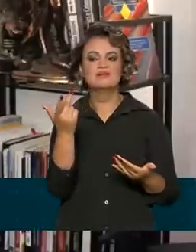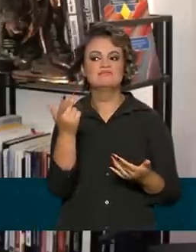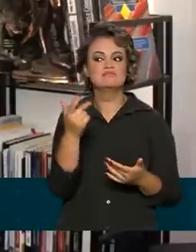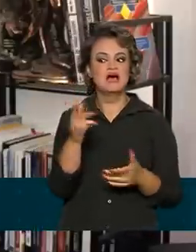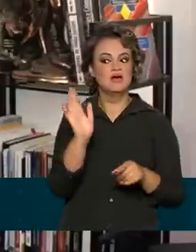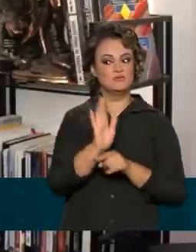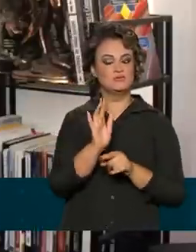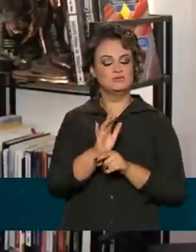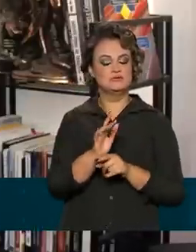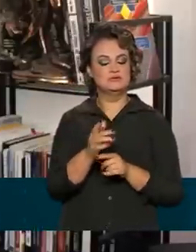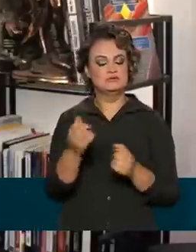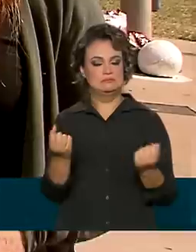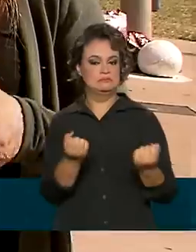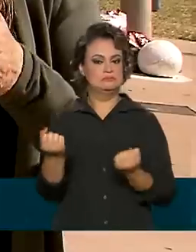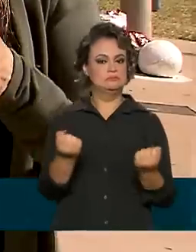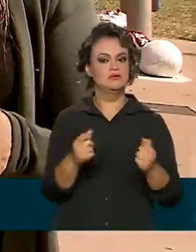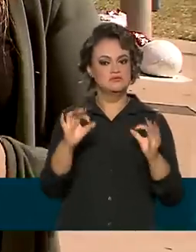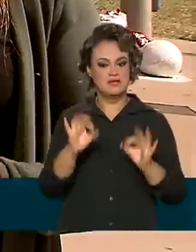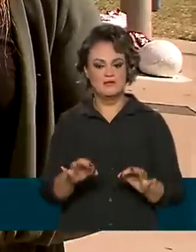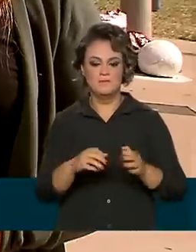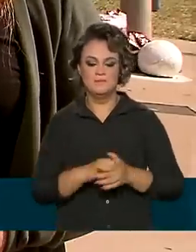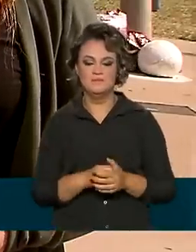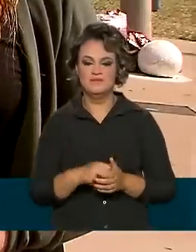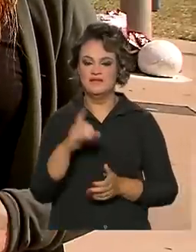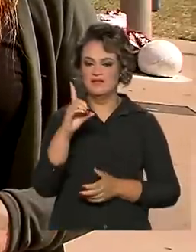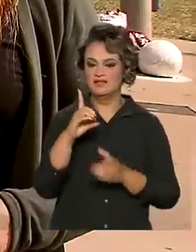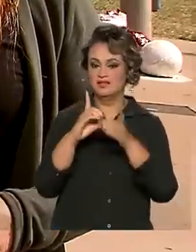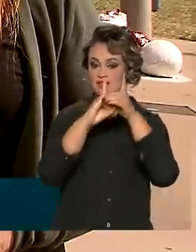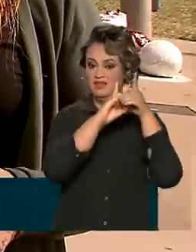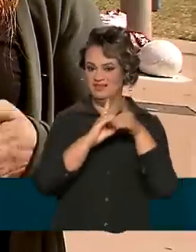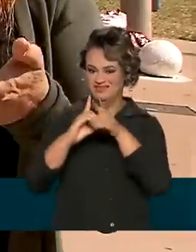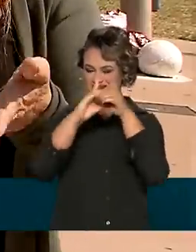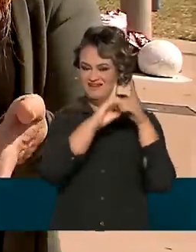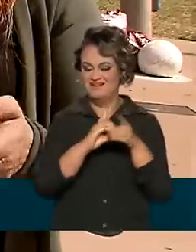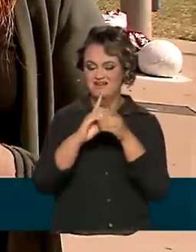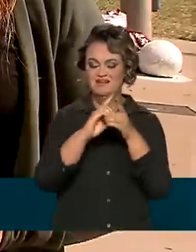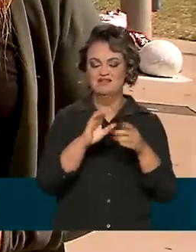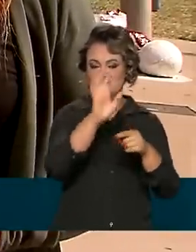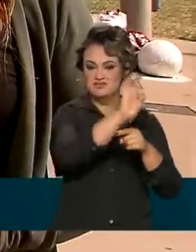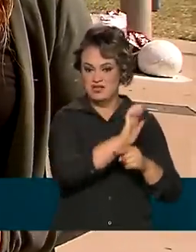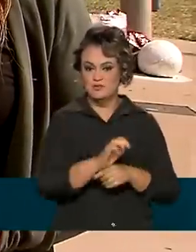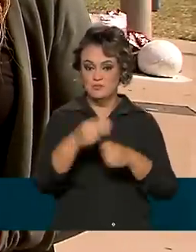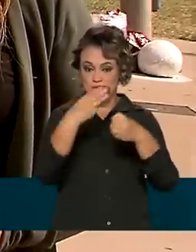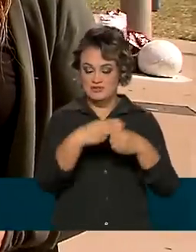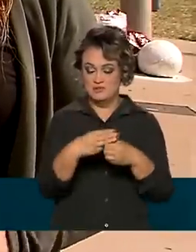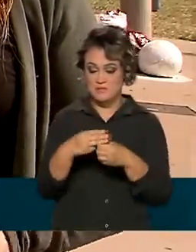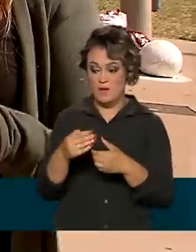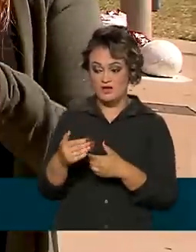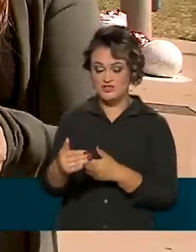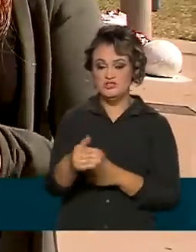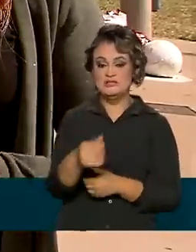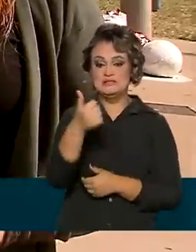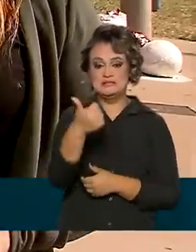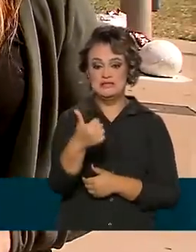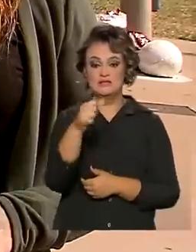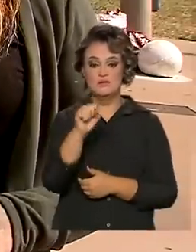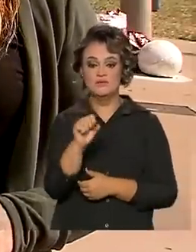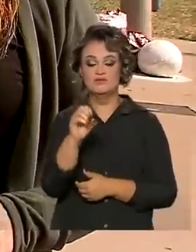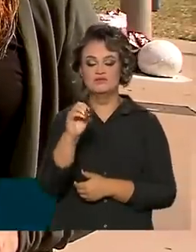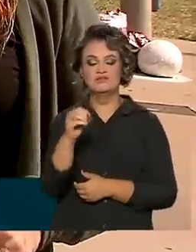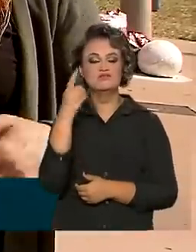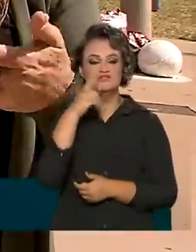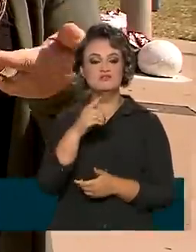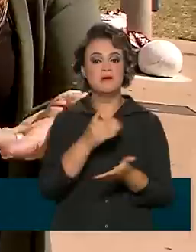redução dos sinistros do trânsito. Os detrãs de estados e municípios têm agora 180 dias para implementar o